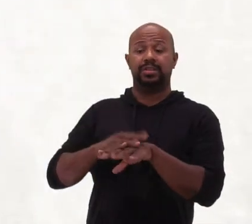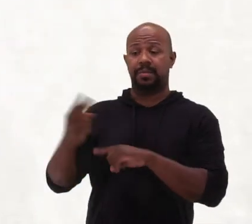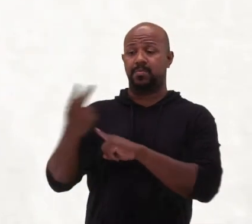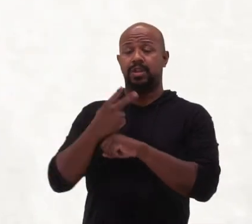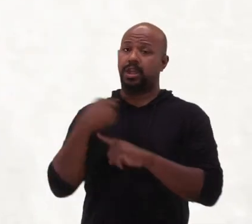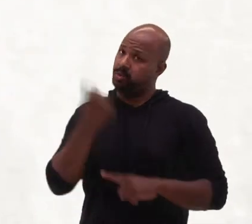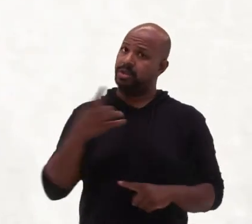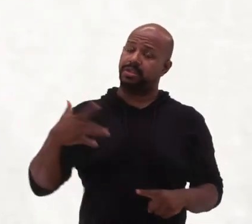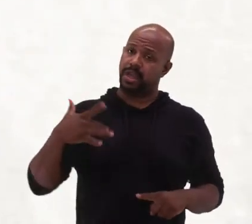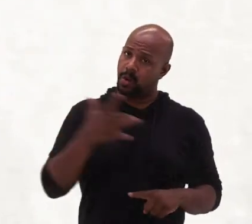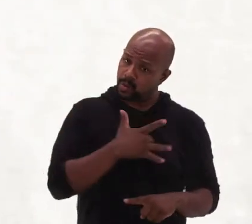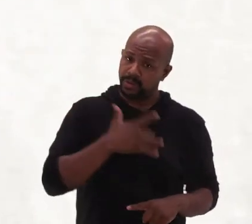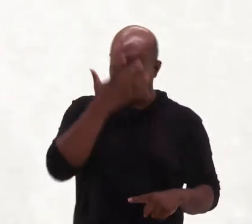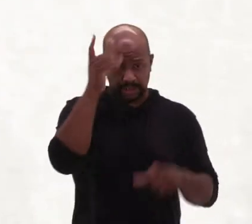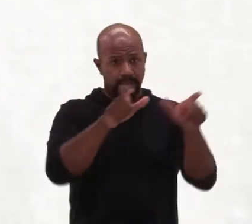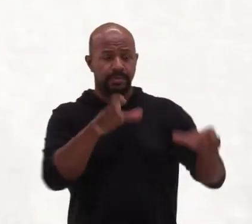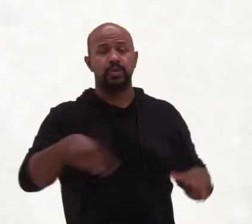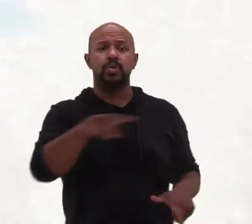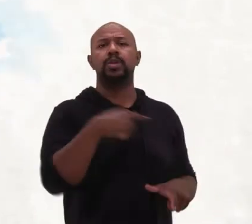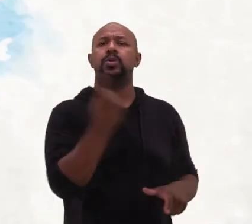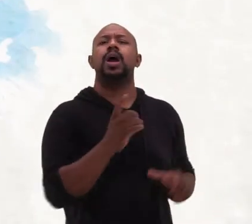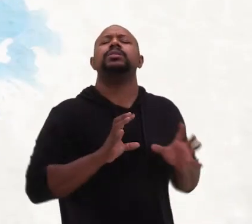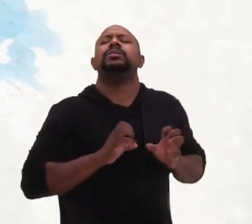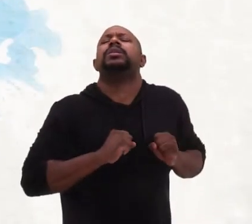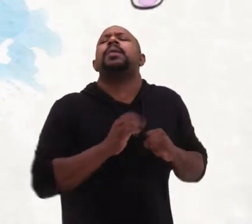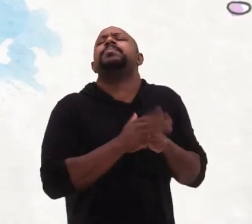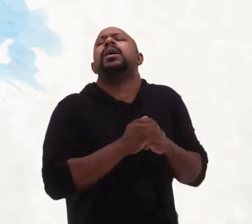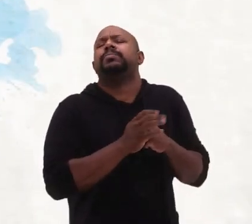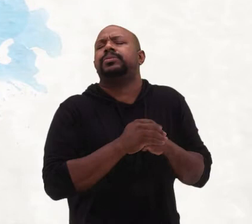a nossa saúde e das pessoas que nós amamos.